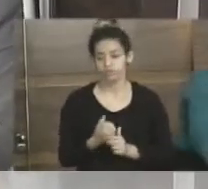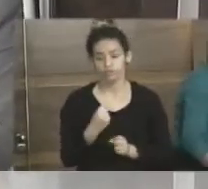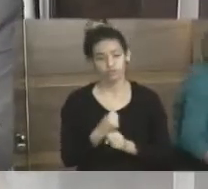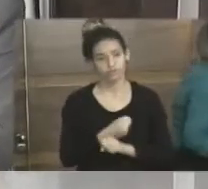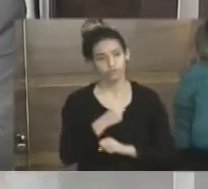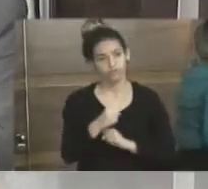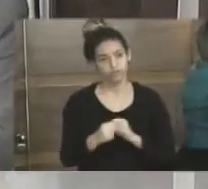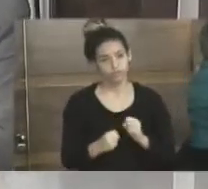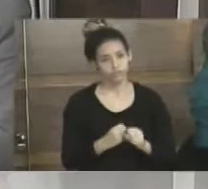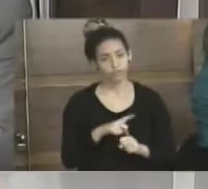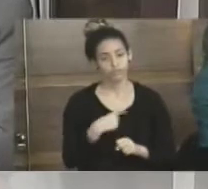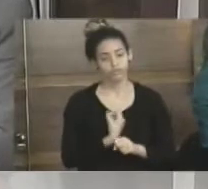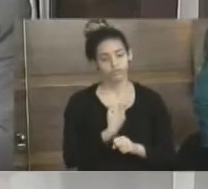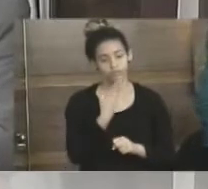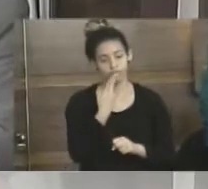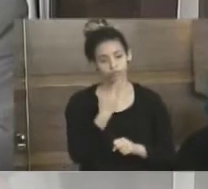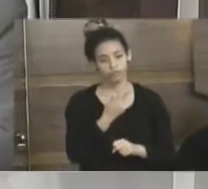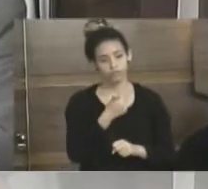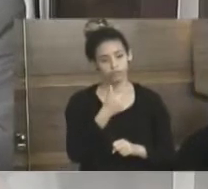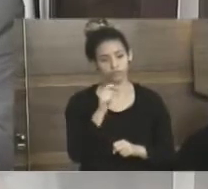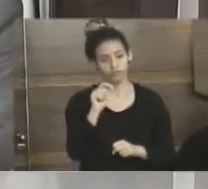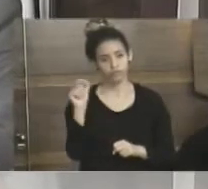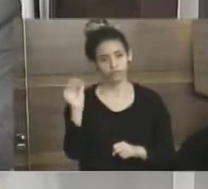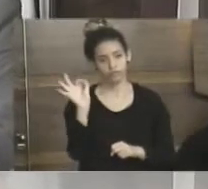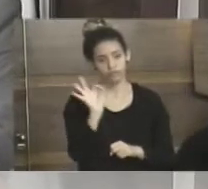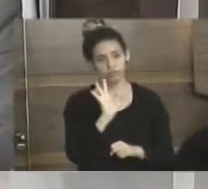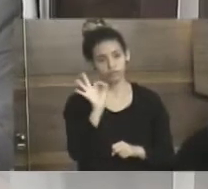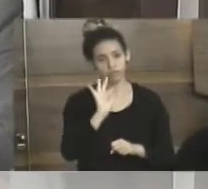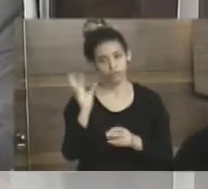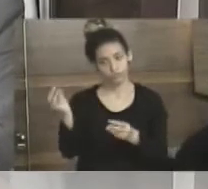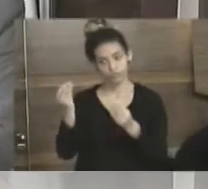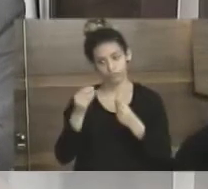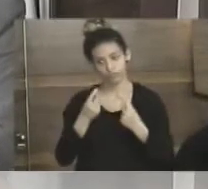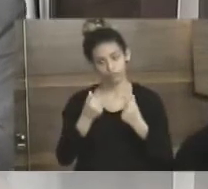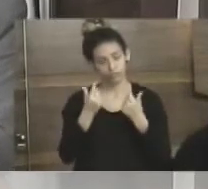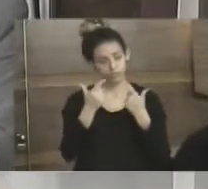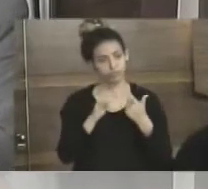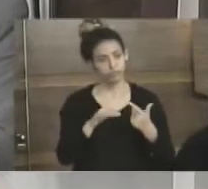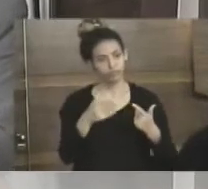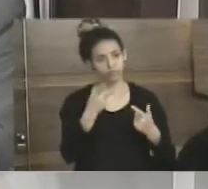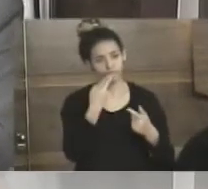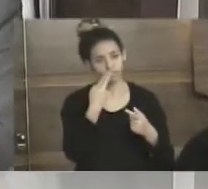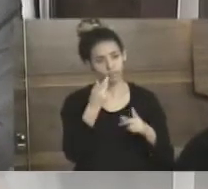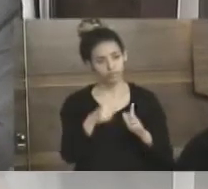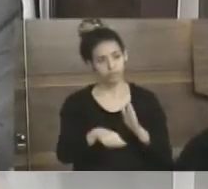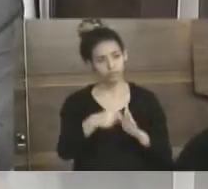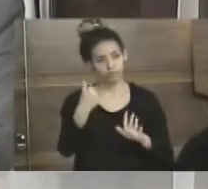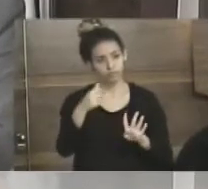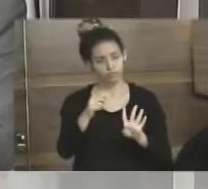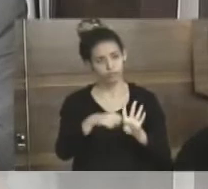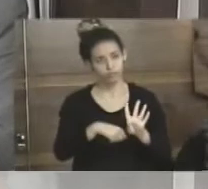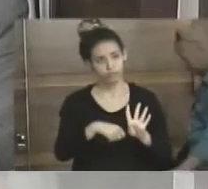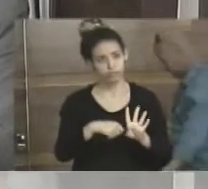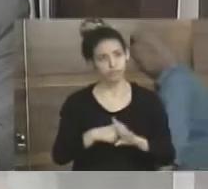todo, nós estamos falando de 100% da arrecadação, quando nós falamos do primeiro quadrimestre,